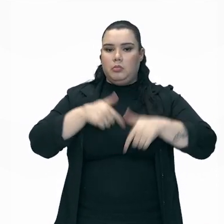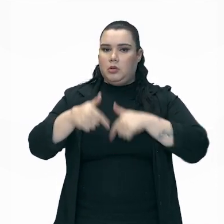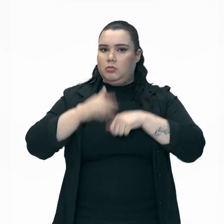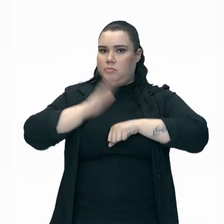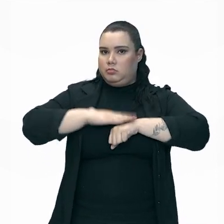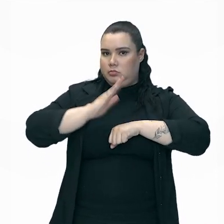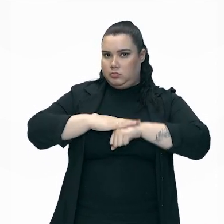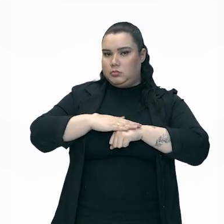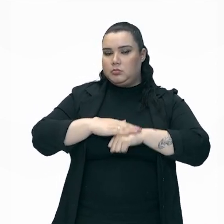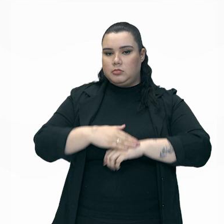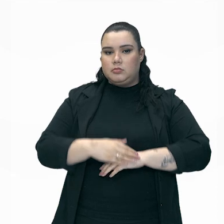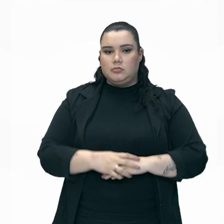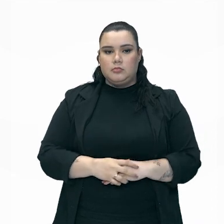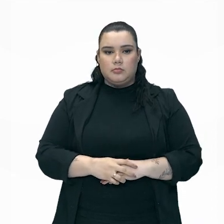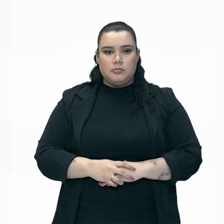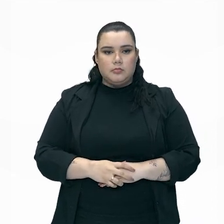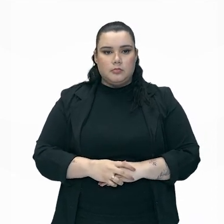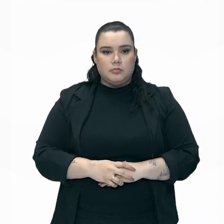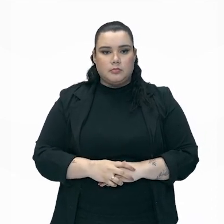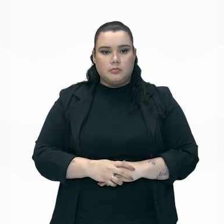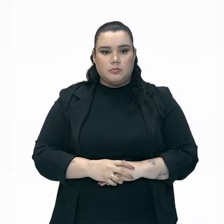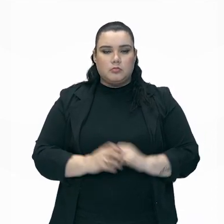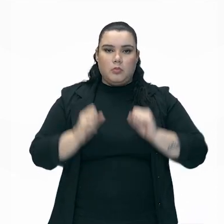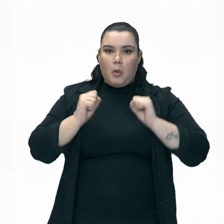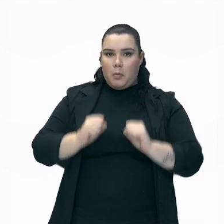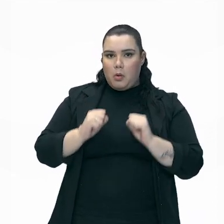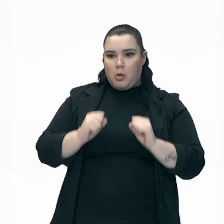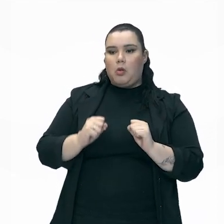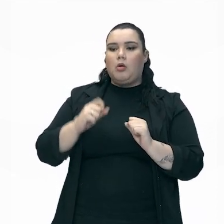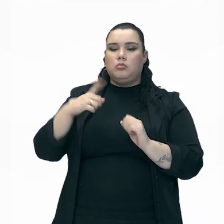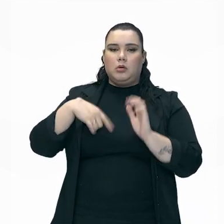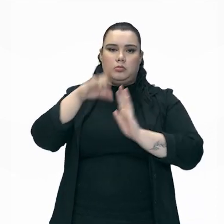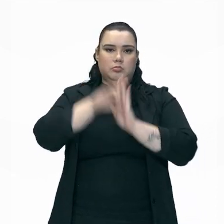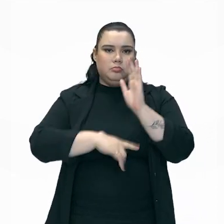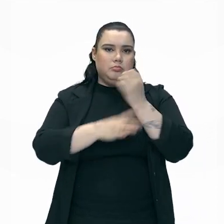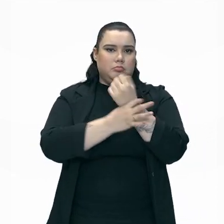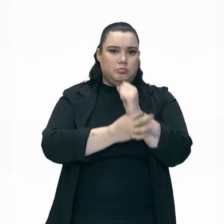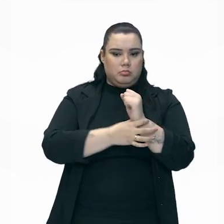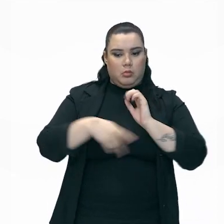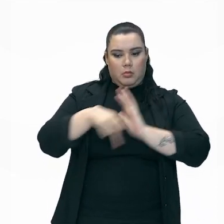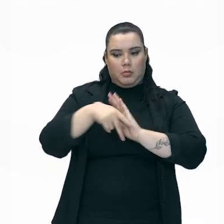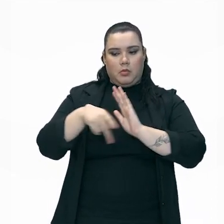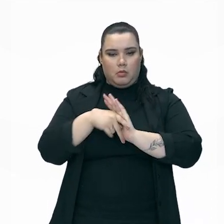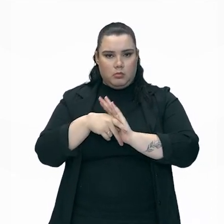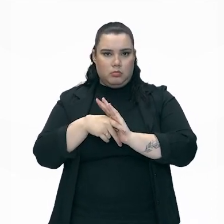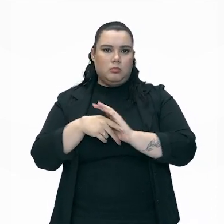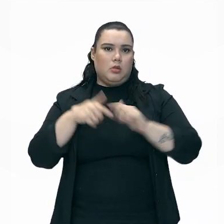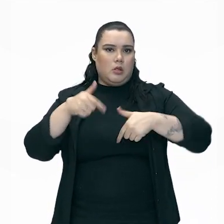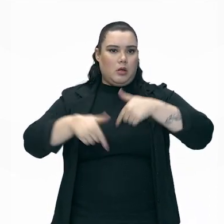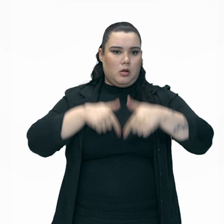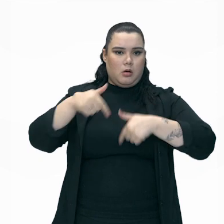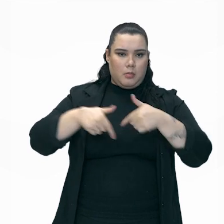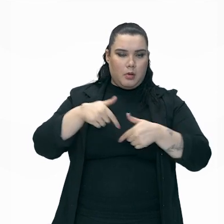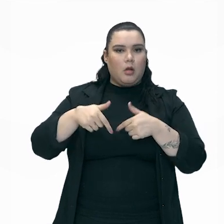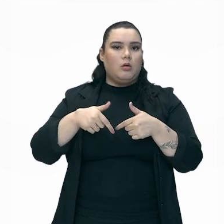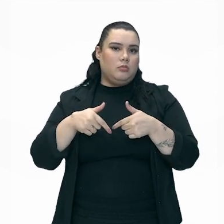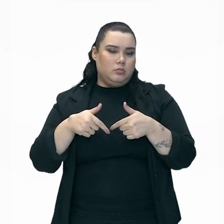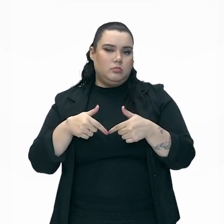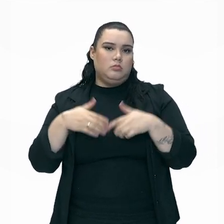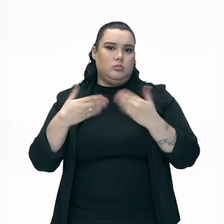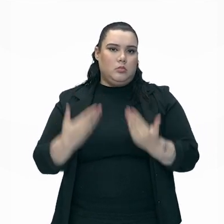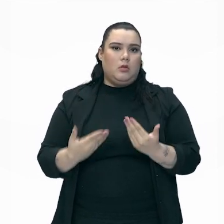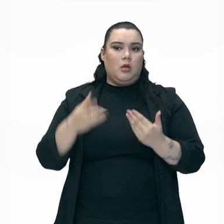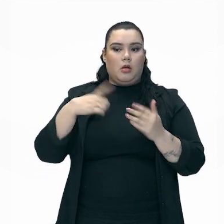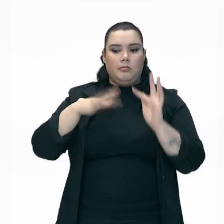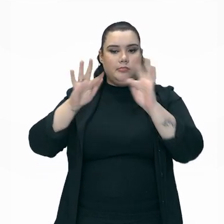própria, ela pode pagar os seus direitos ali, ela é contratada para realizar determinado serviço, quando o serviço